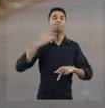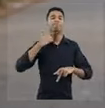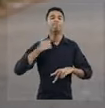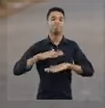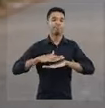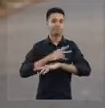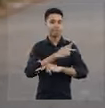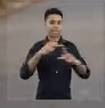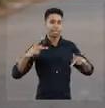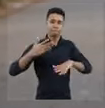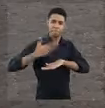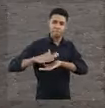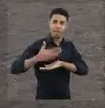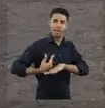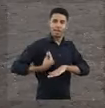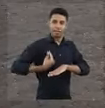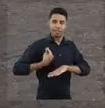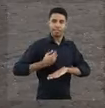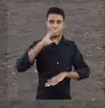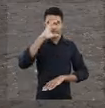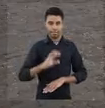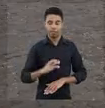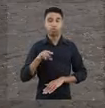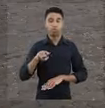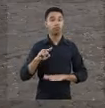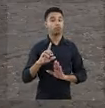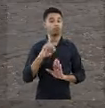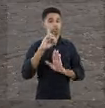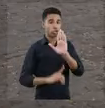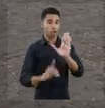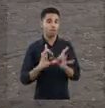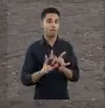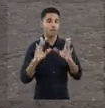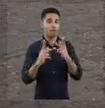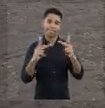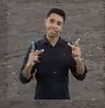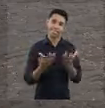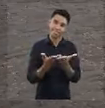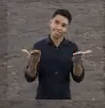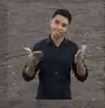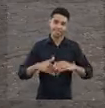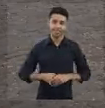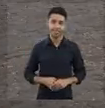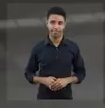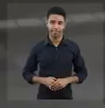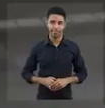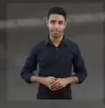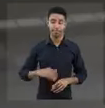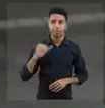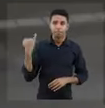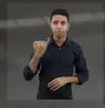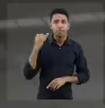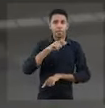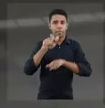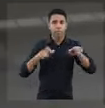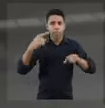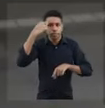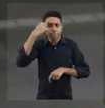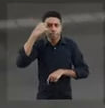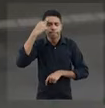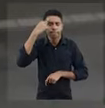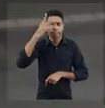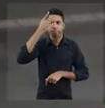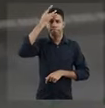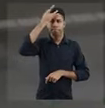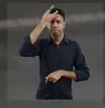povo e o exercício da cidadania Uma vez que o exercício do voto livre é um dos direitos fundamentais dos cidadãos É muito importante que